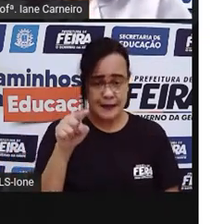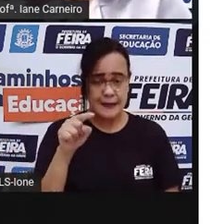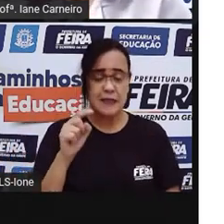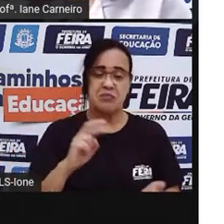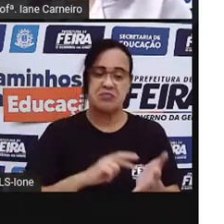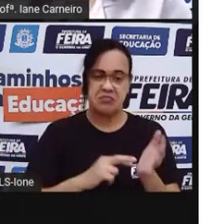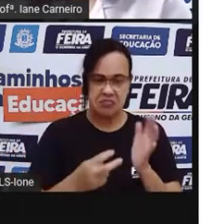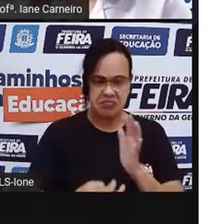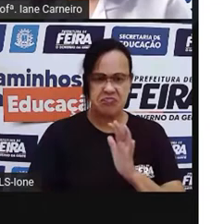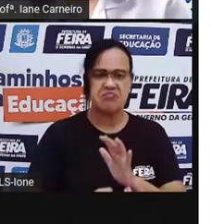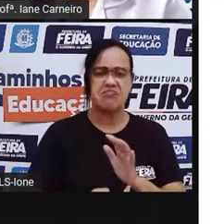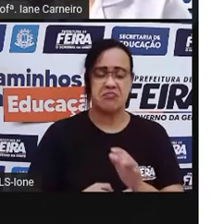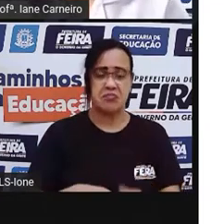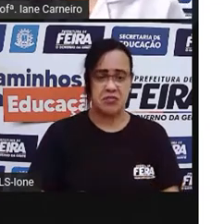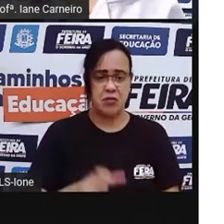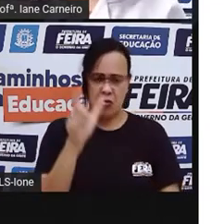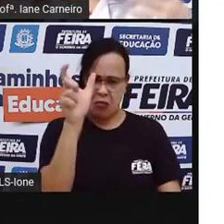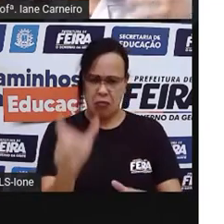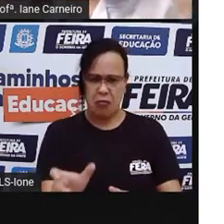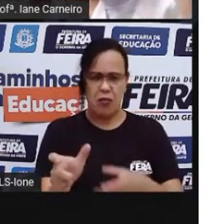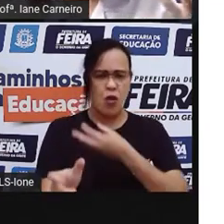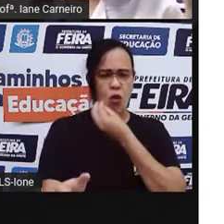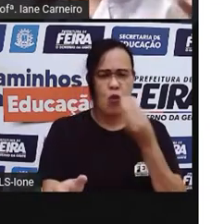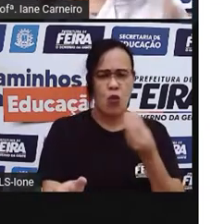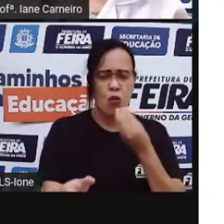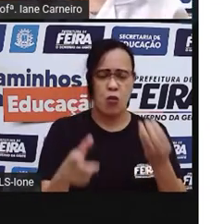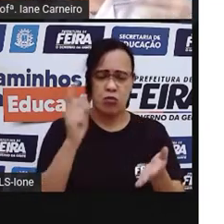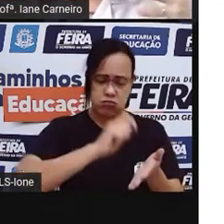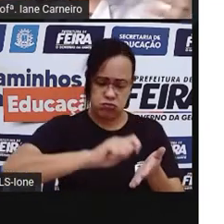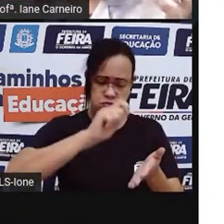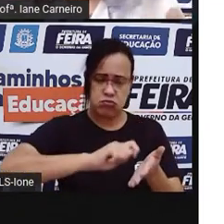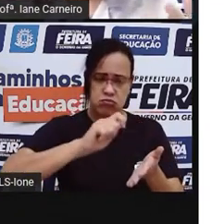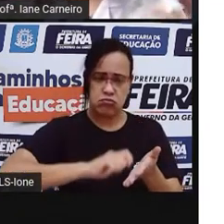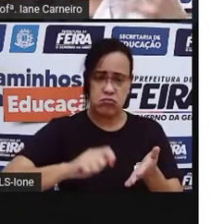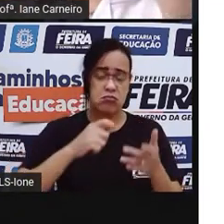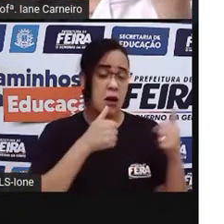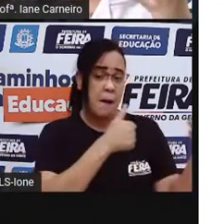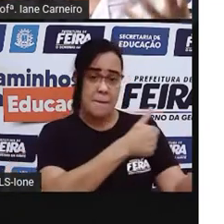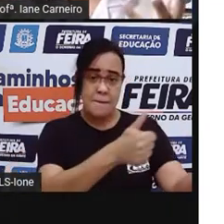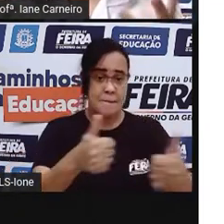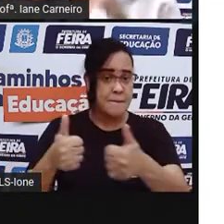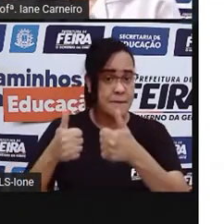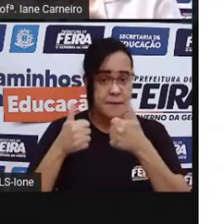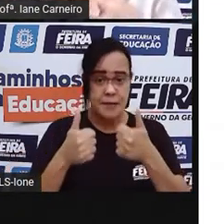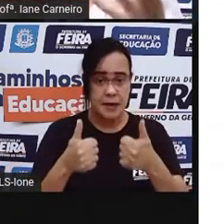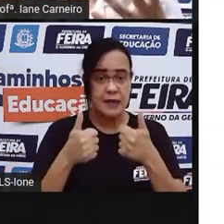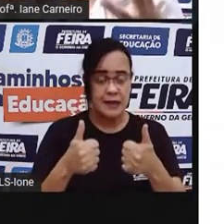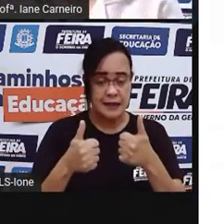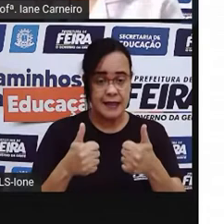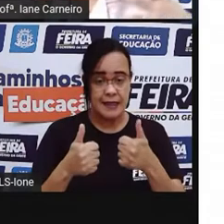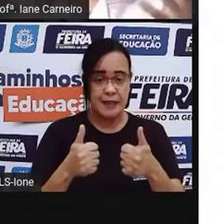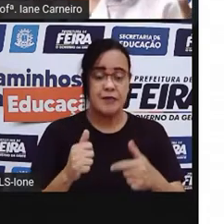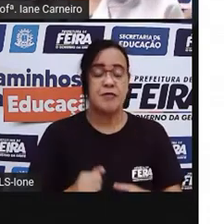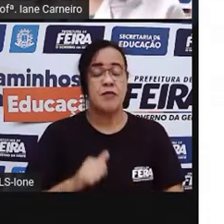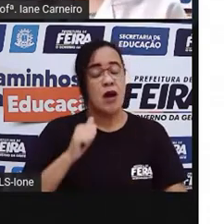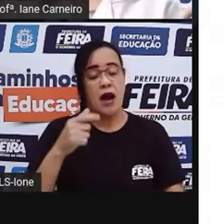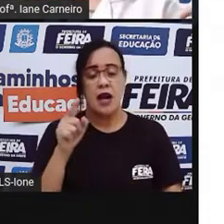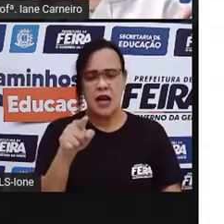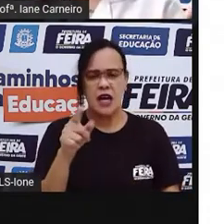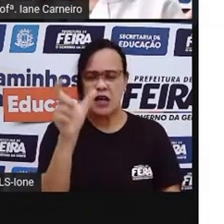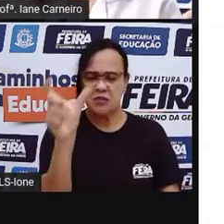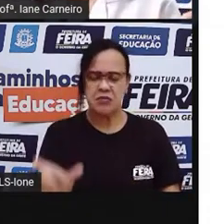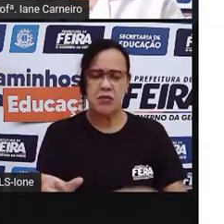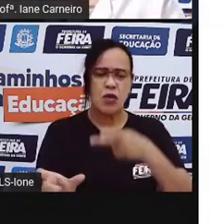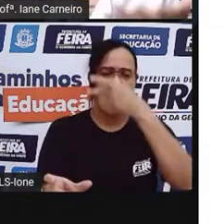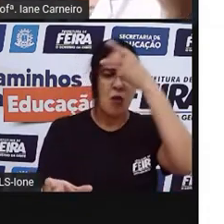Pró? É uma pessoa que, de tanto que ele escreve, ele escreve tão bem, ele se torna um crítico, leitor. Então,